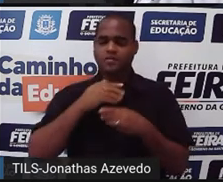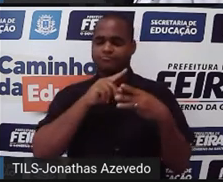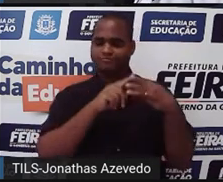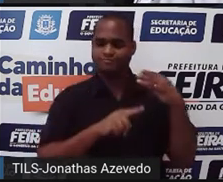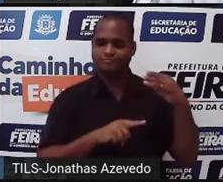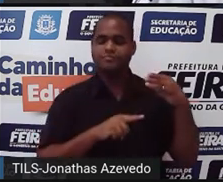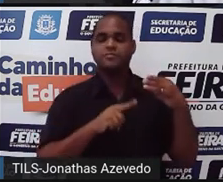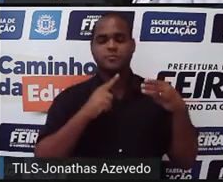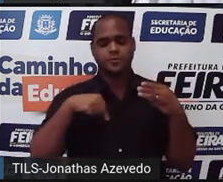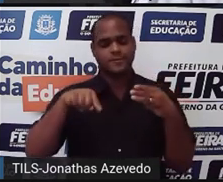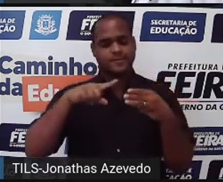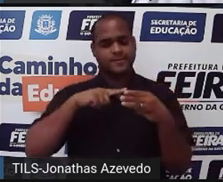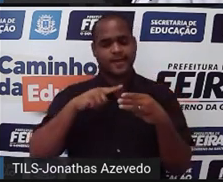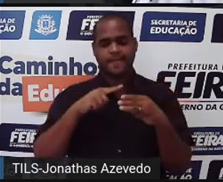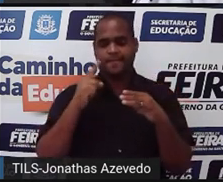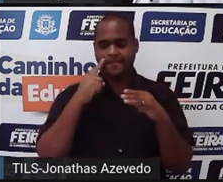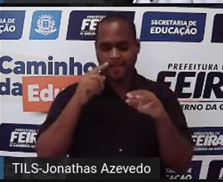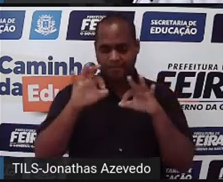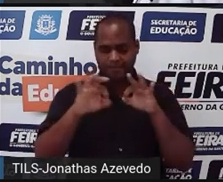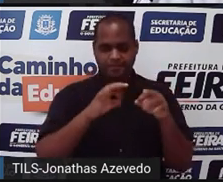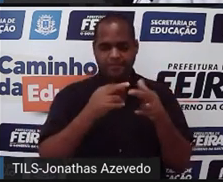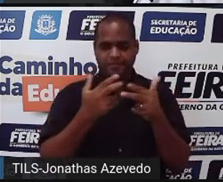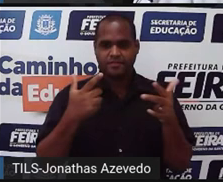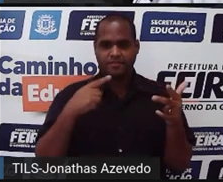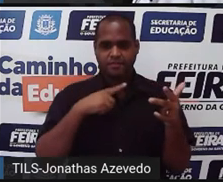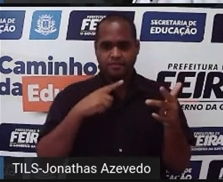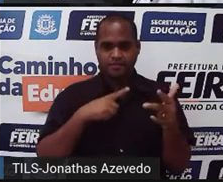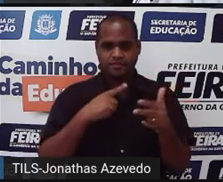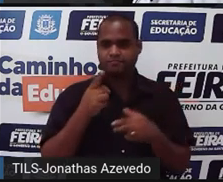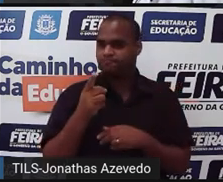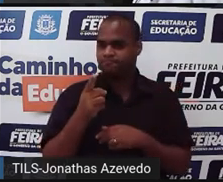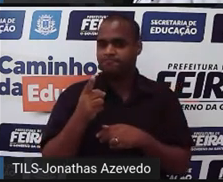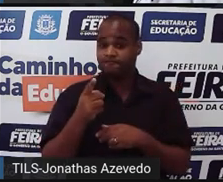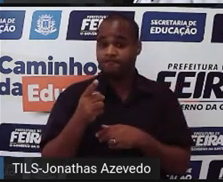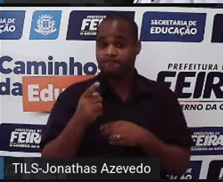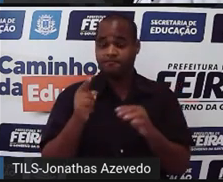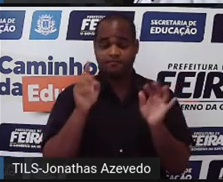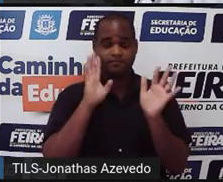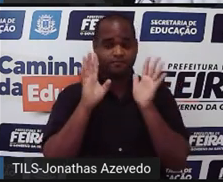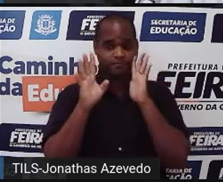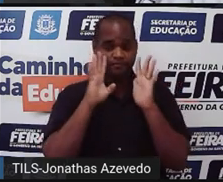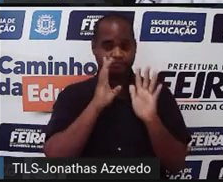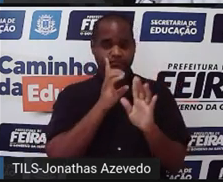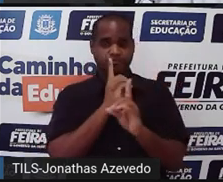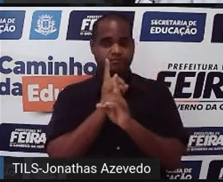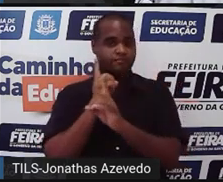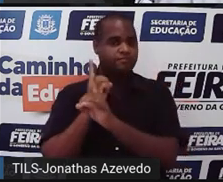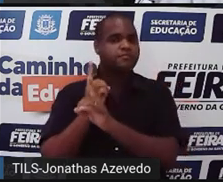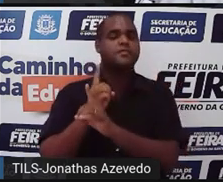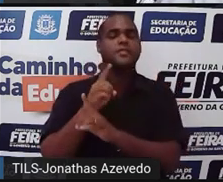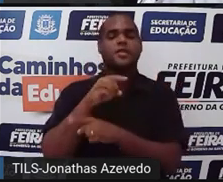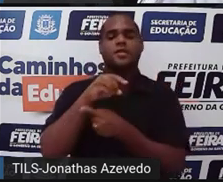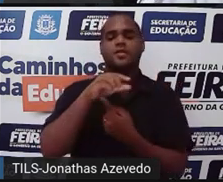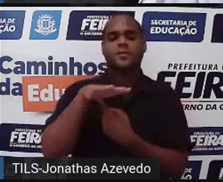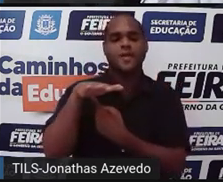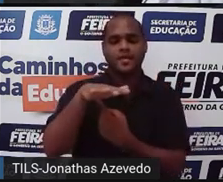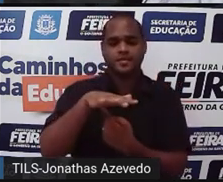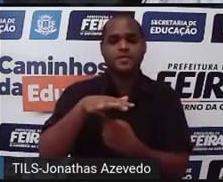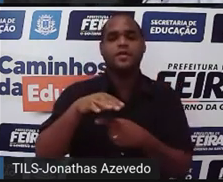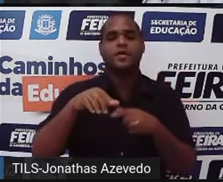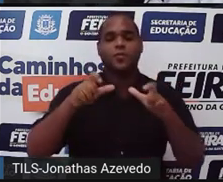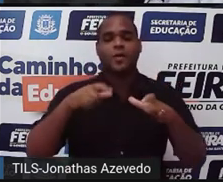Então a gente vai reposicionar aquelas circunferências de maneira que a gente encontre um espaço onde a gente consiga colocar